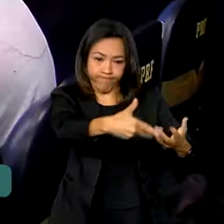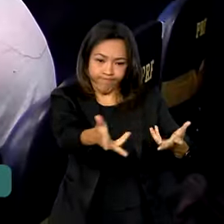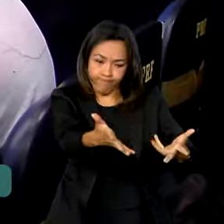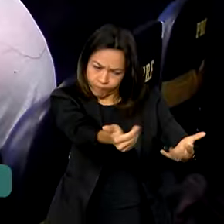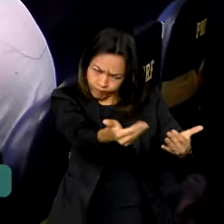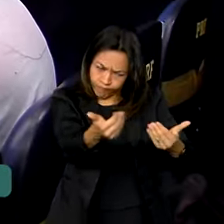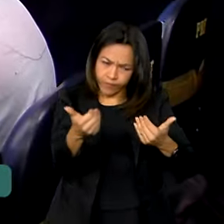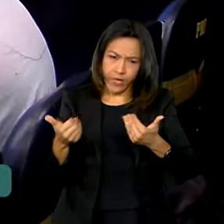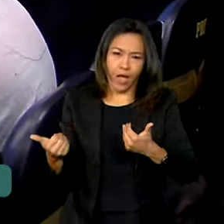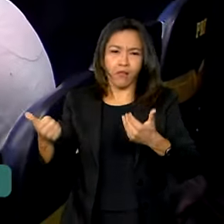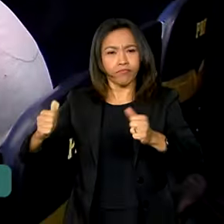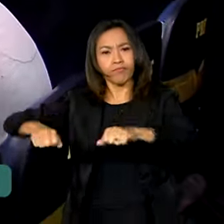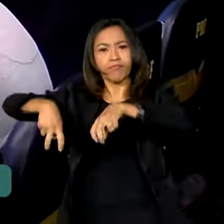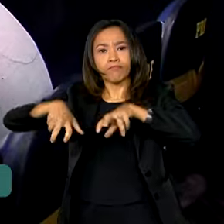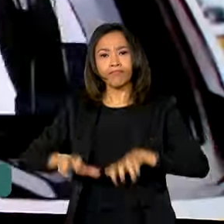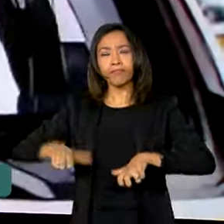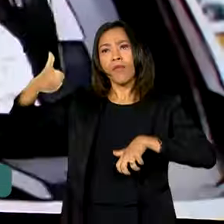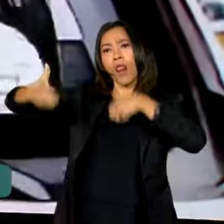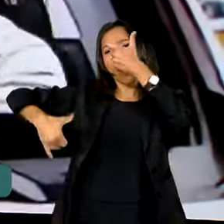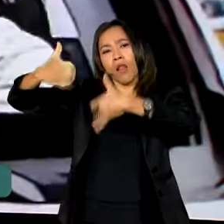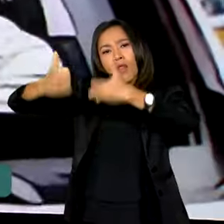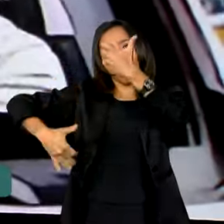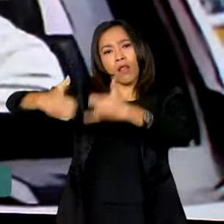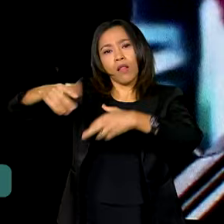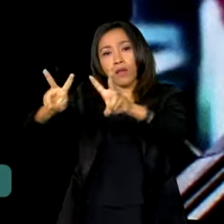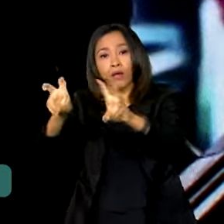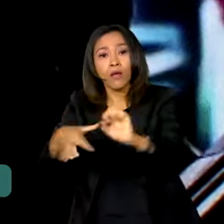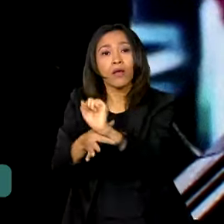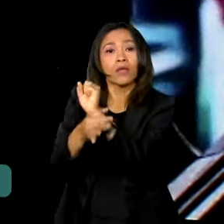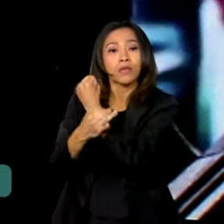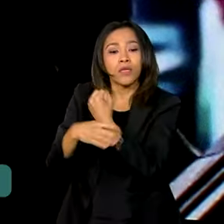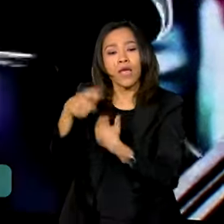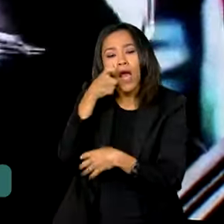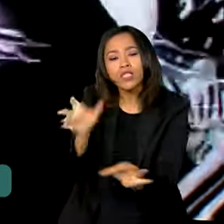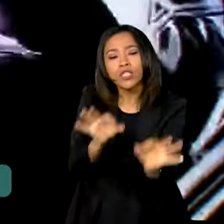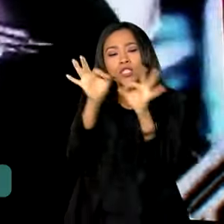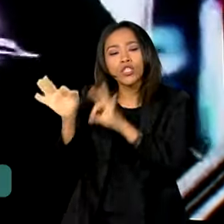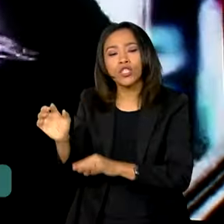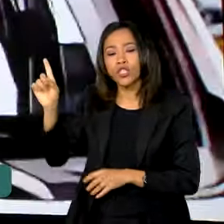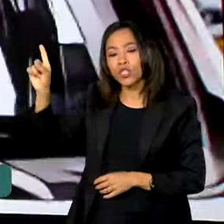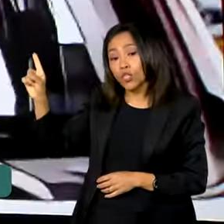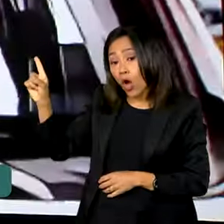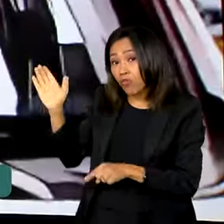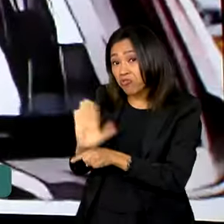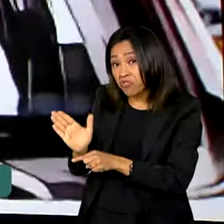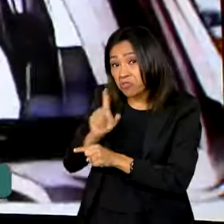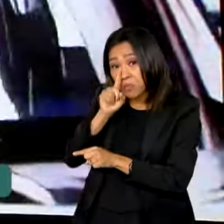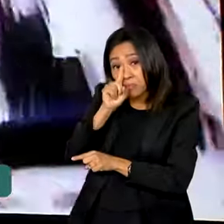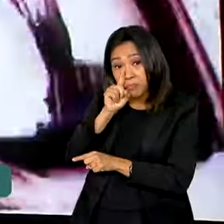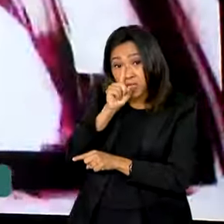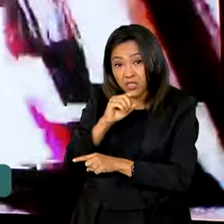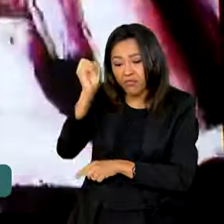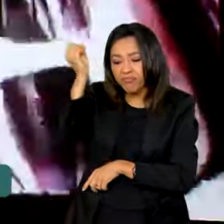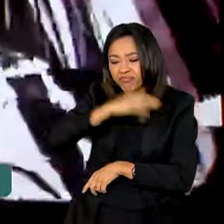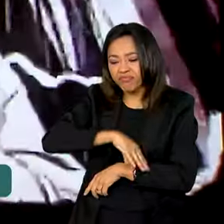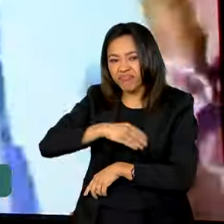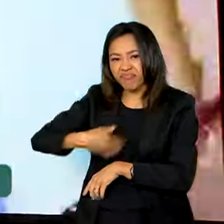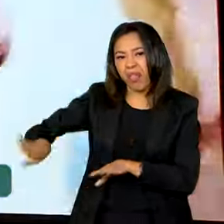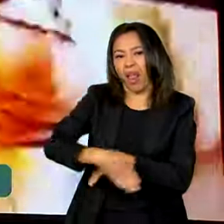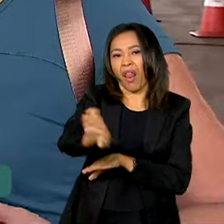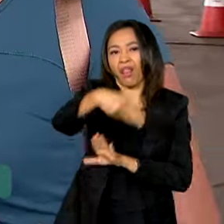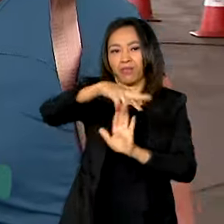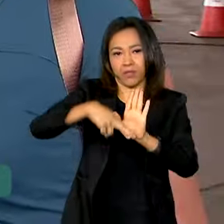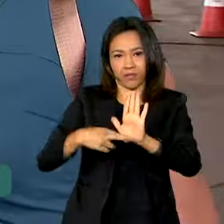convidados a participar de uma palestra sobre segurança e a assistir a um filme sobre os perigos de desrespeitar as regras de